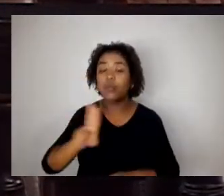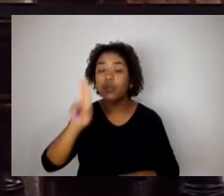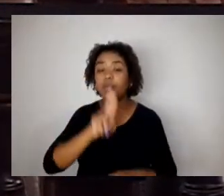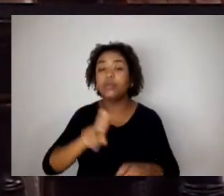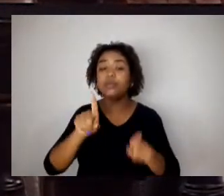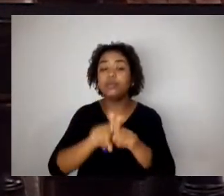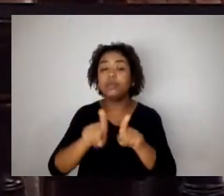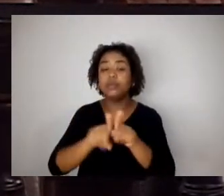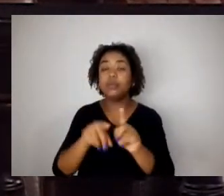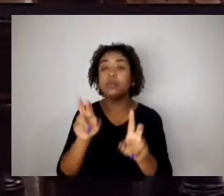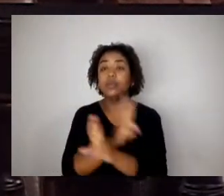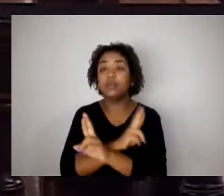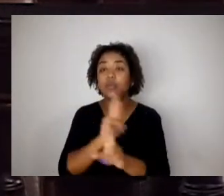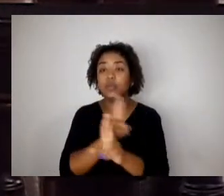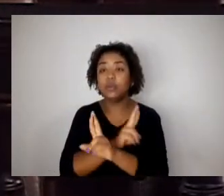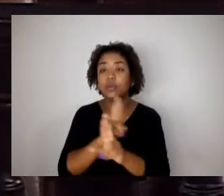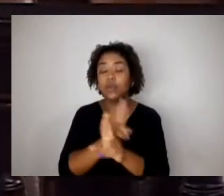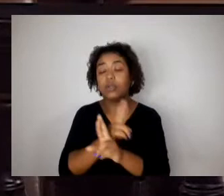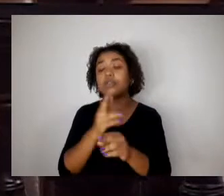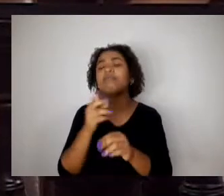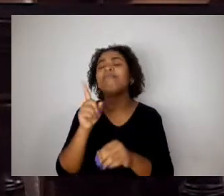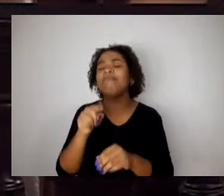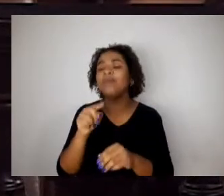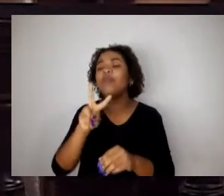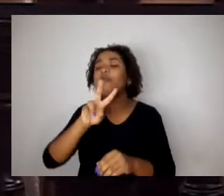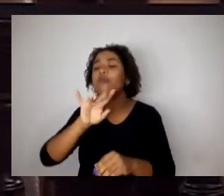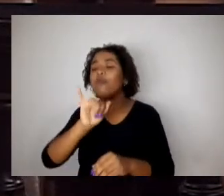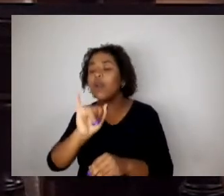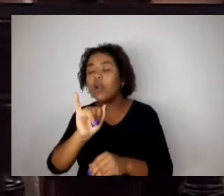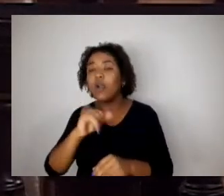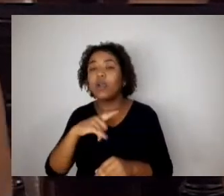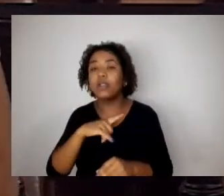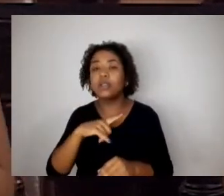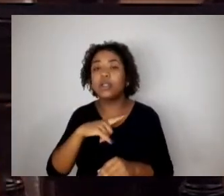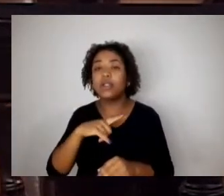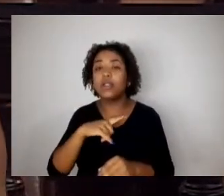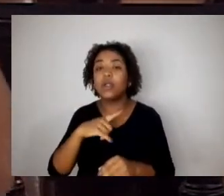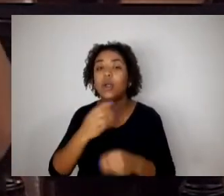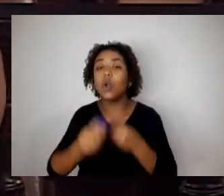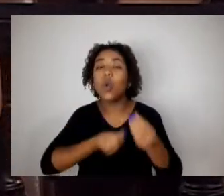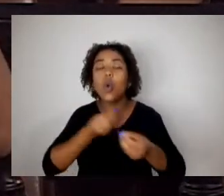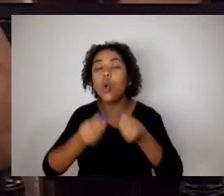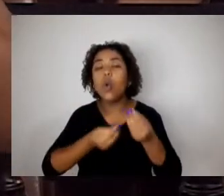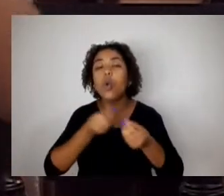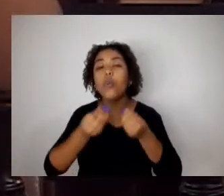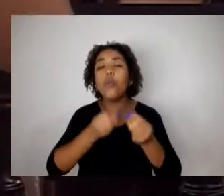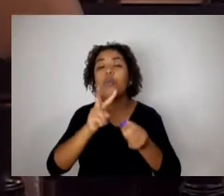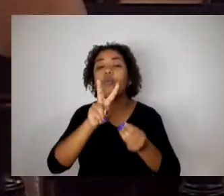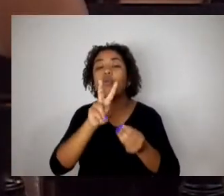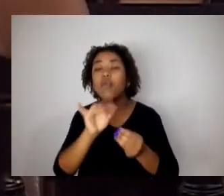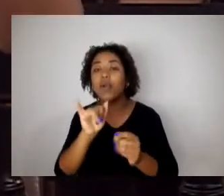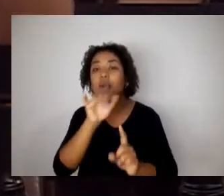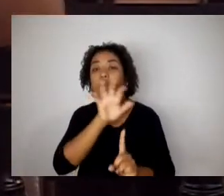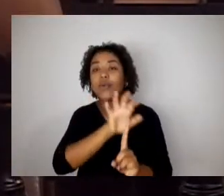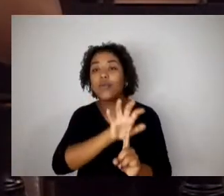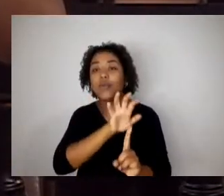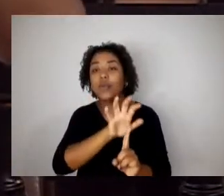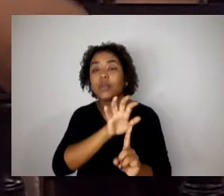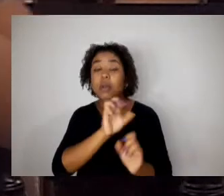sim, vai ser objeto de perseguição, de